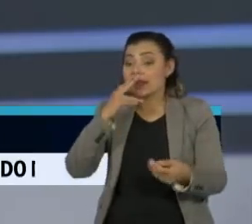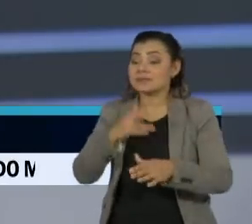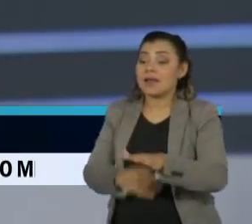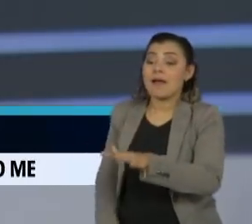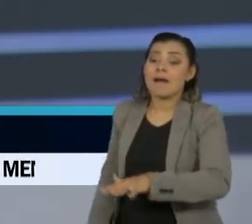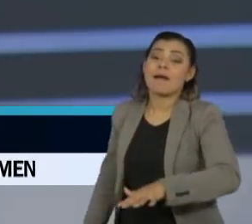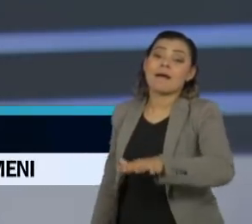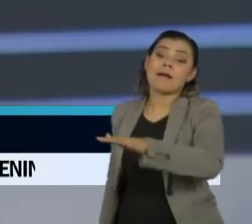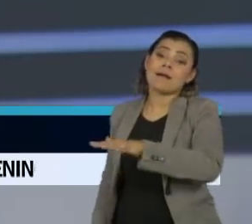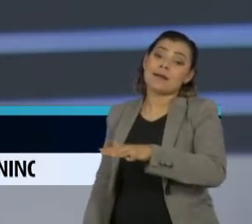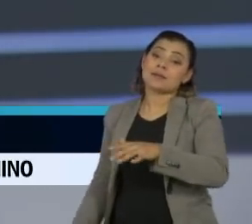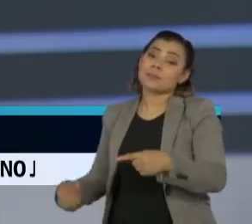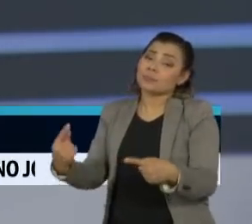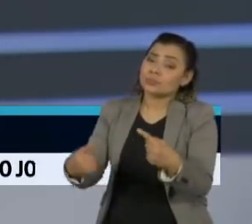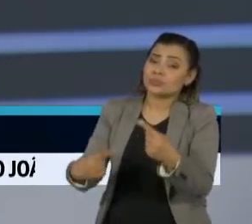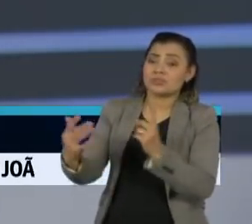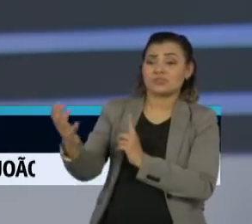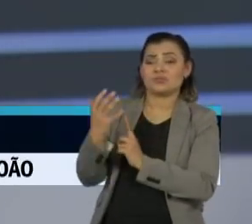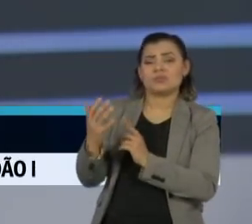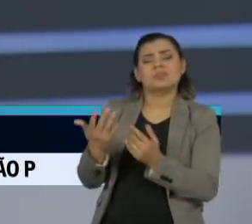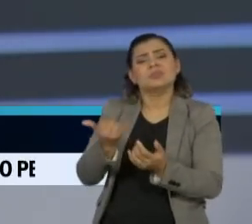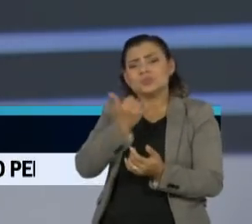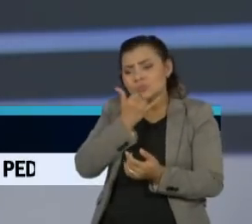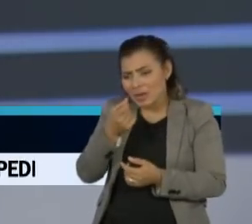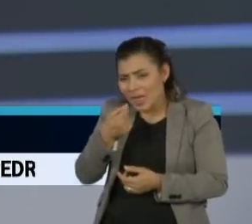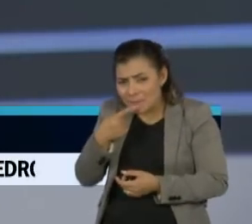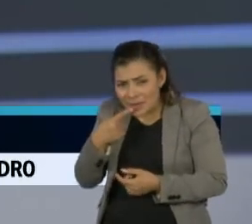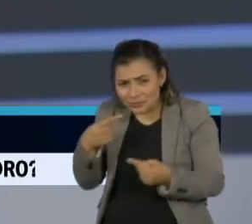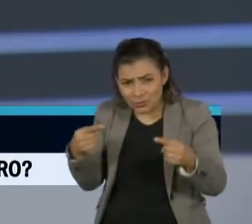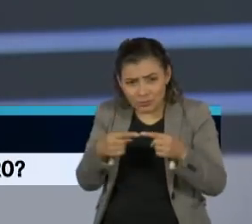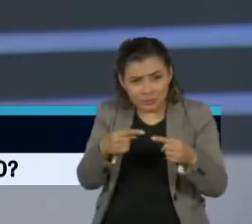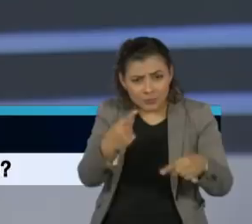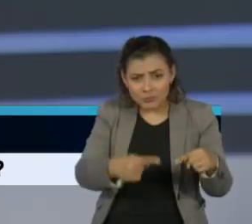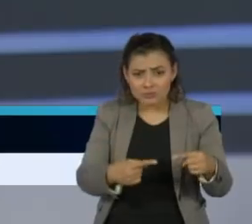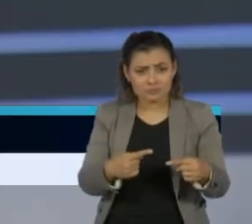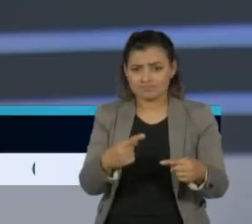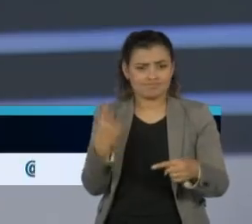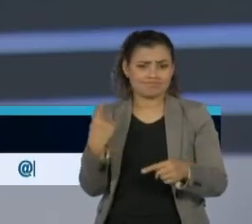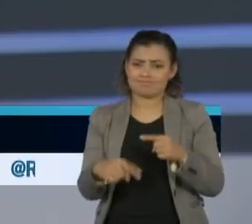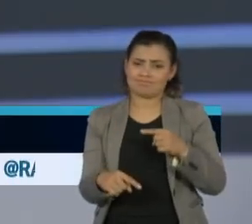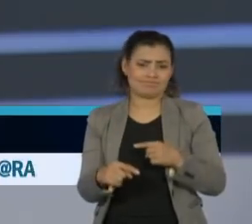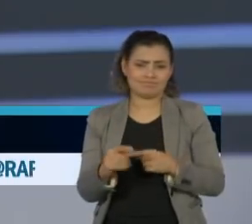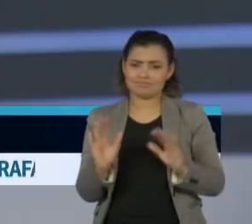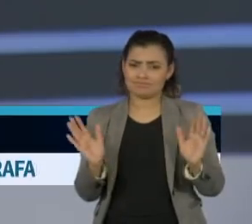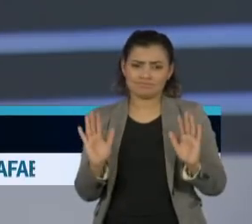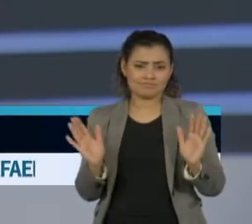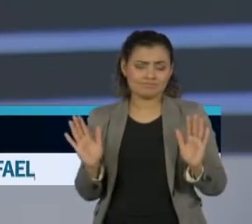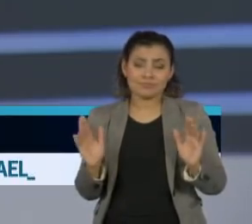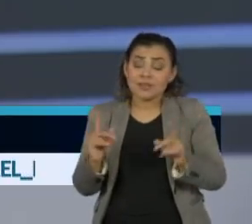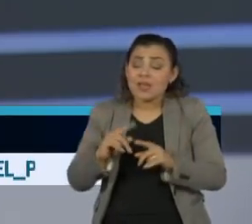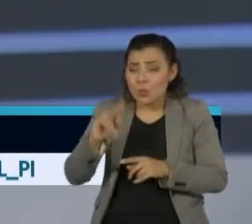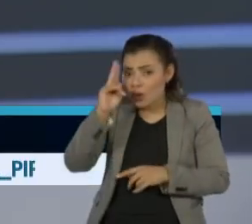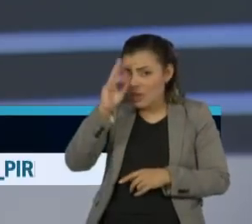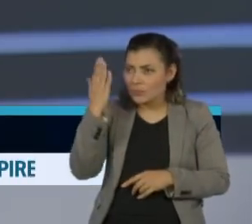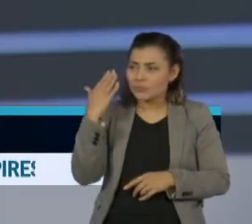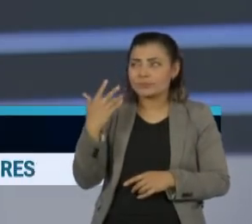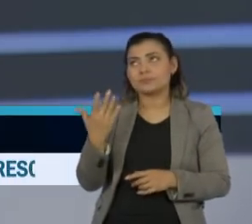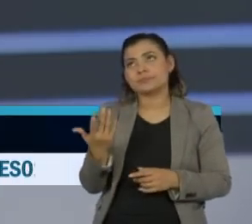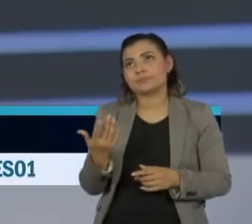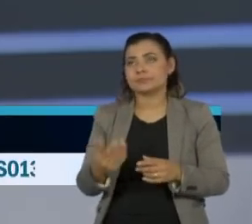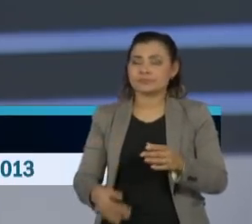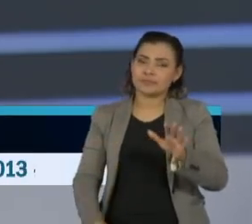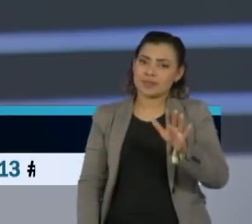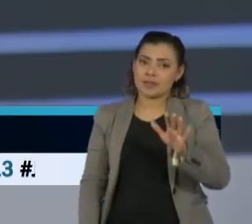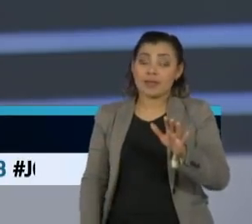situação política. E não é bom discutir medicação em regime político. Eu me lembro, não é exatamente o caso,